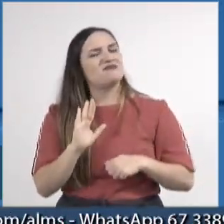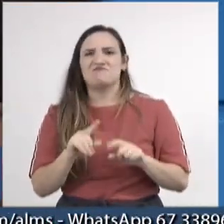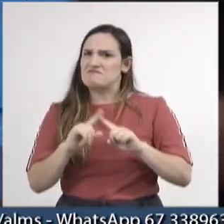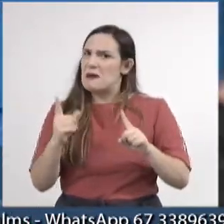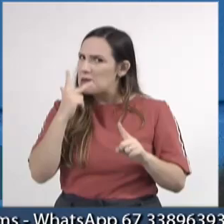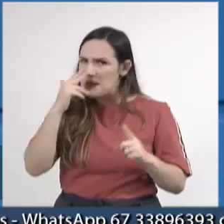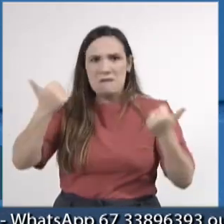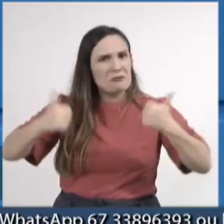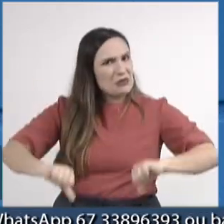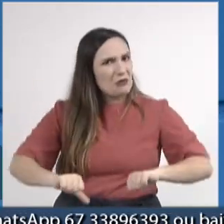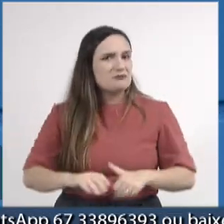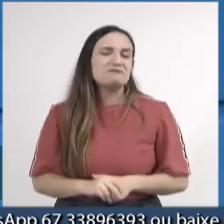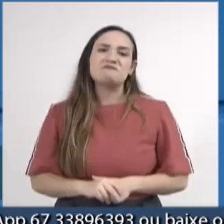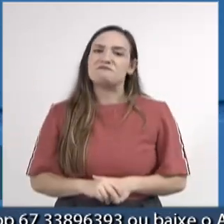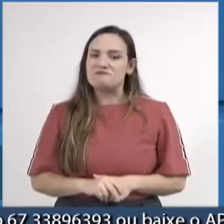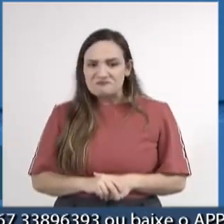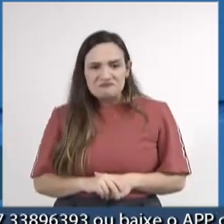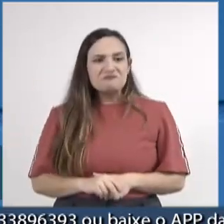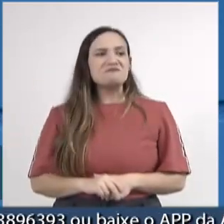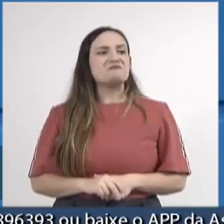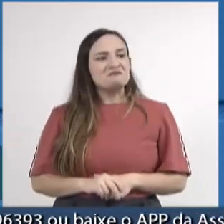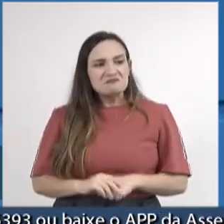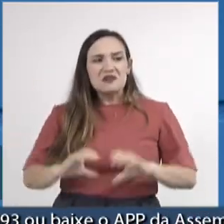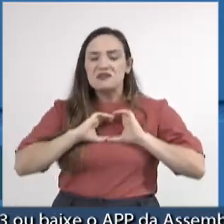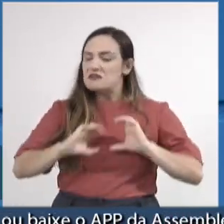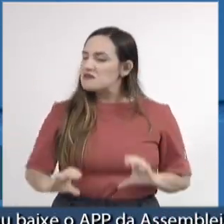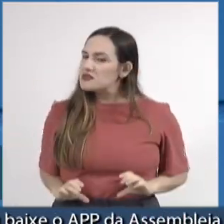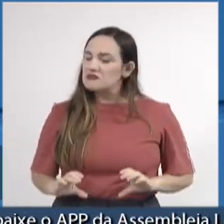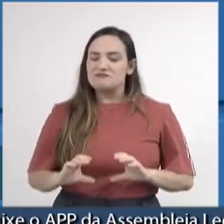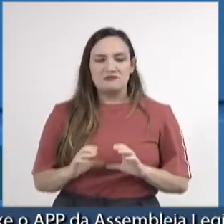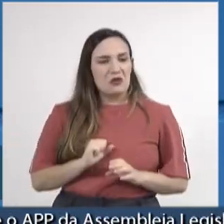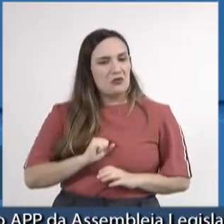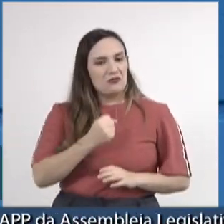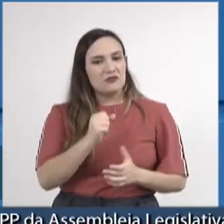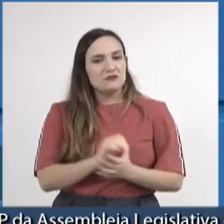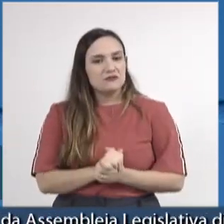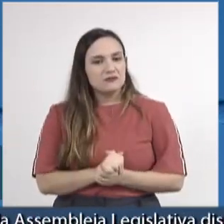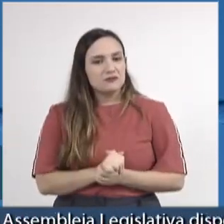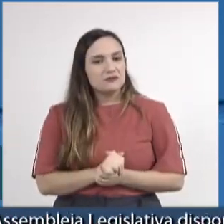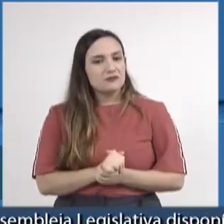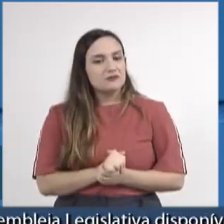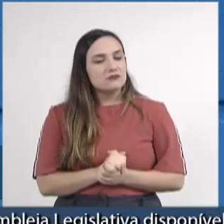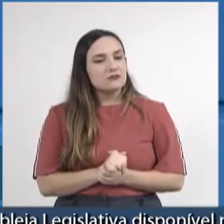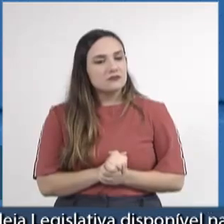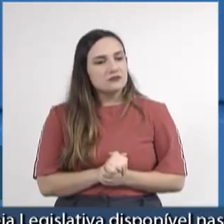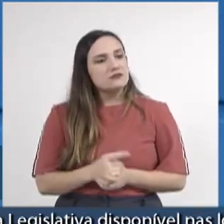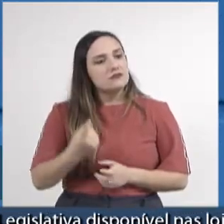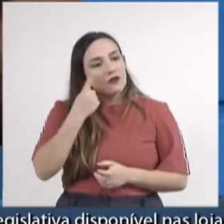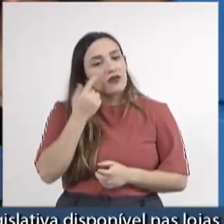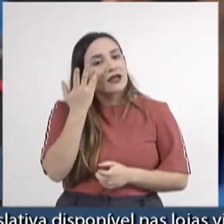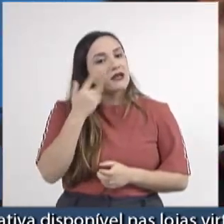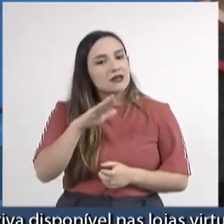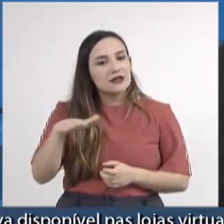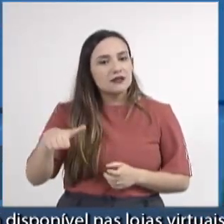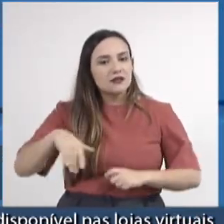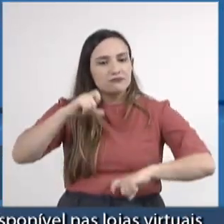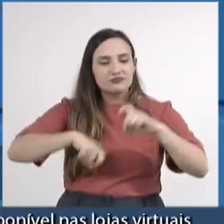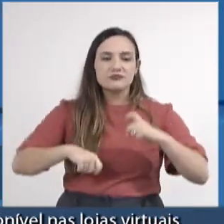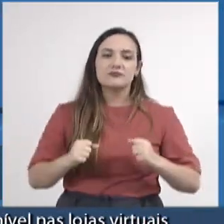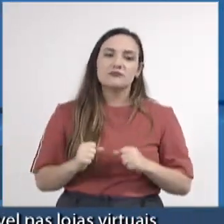Mas não. continua com comportamentos terríveis. Olha o caso aqui das nossas crianças sendo estupradas.